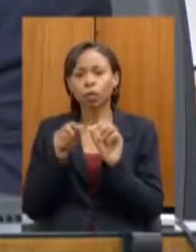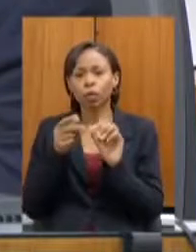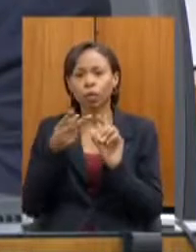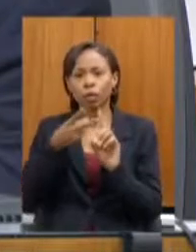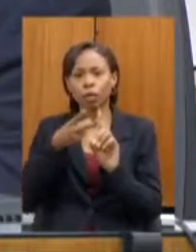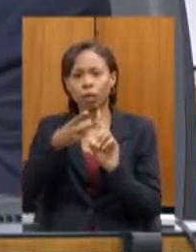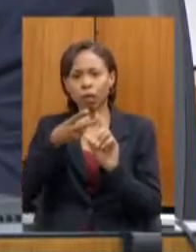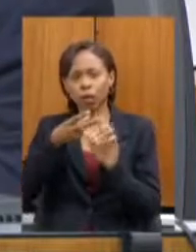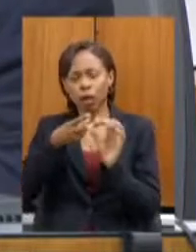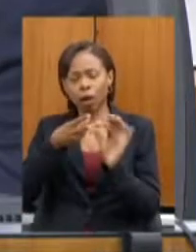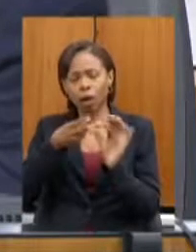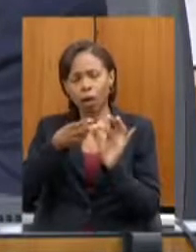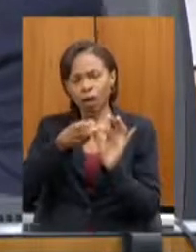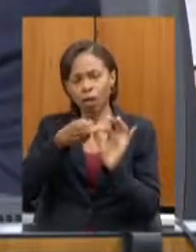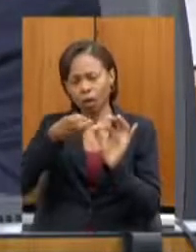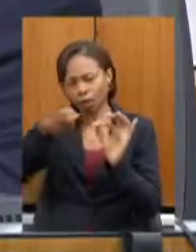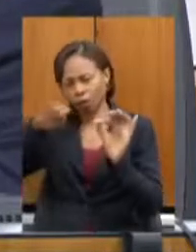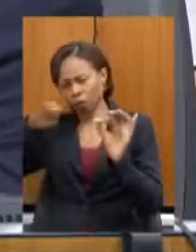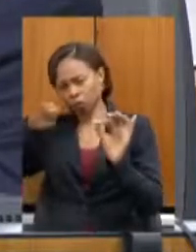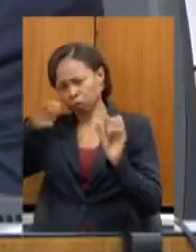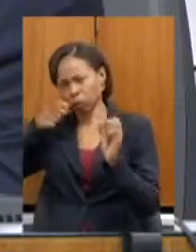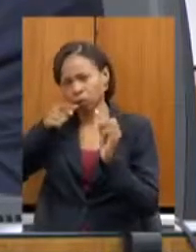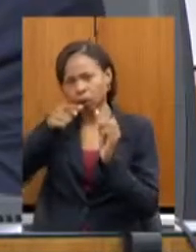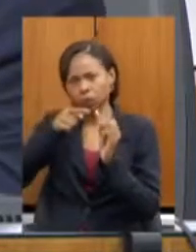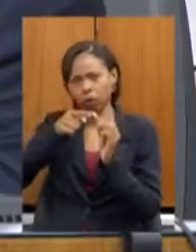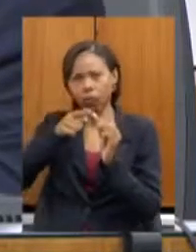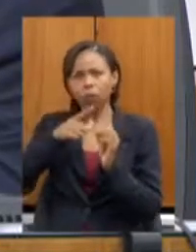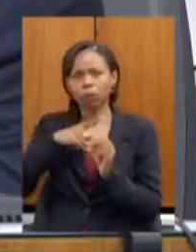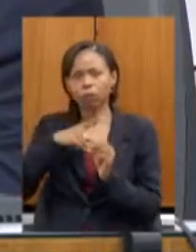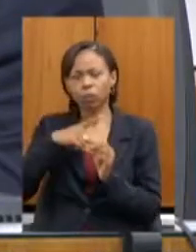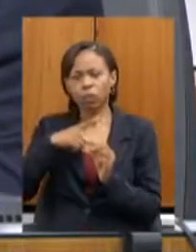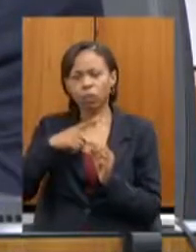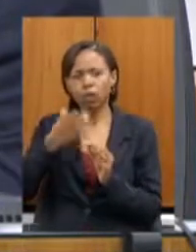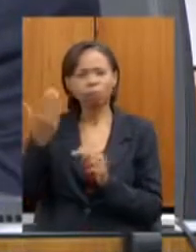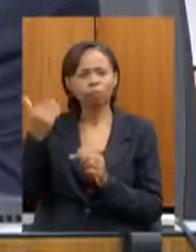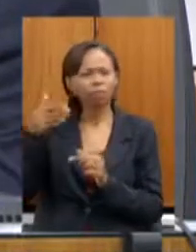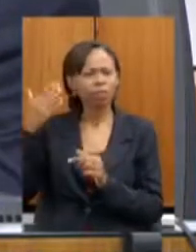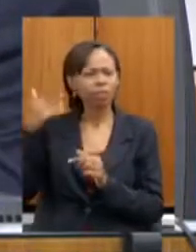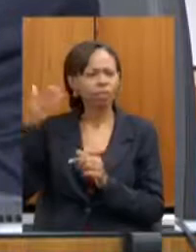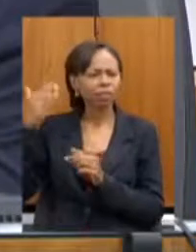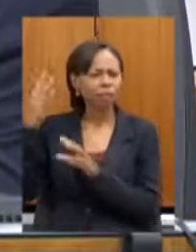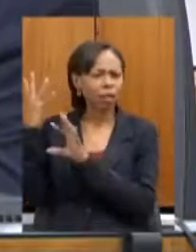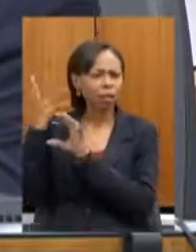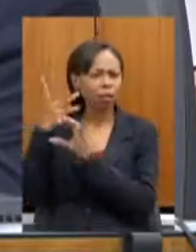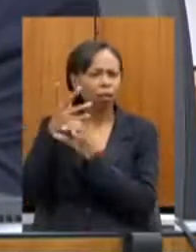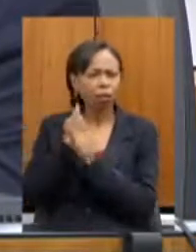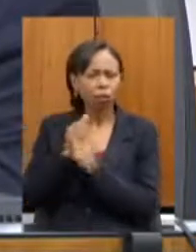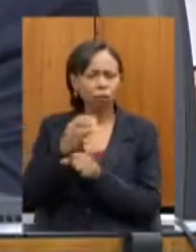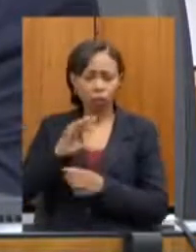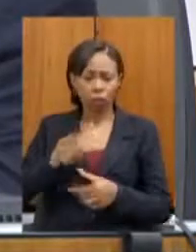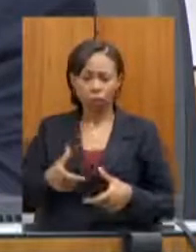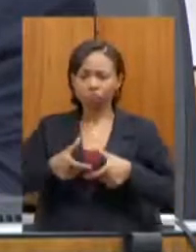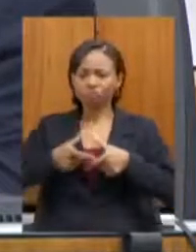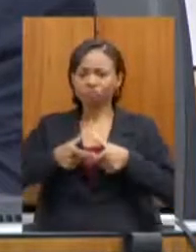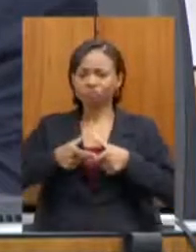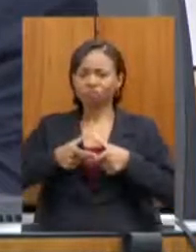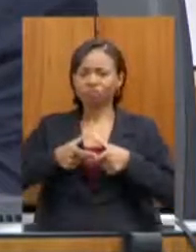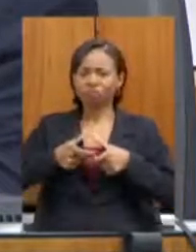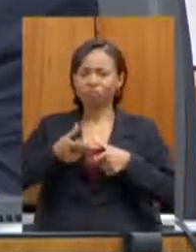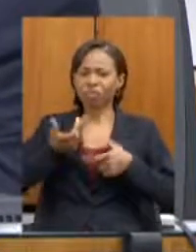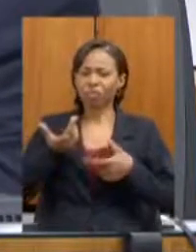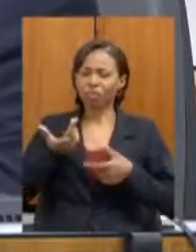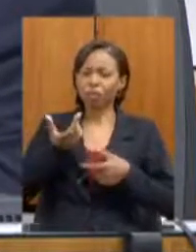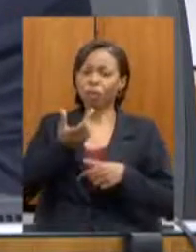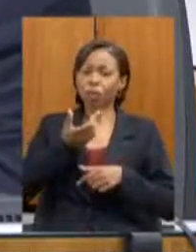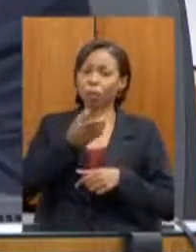histórico de medalhas de bronze de prata no pan-americano o atleta Marcos da